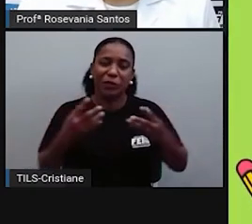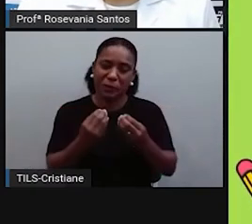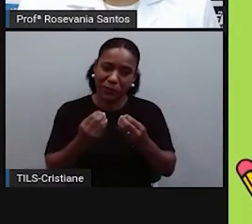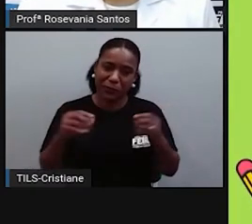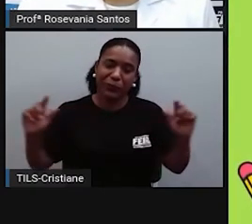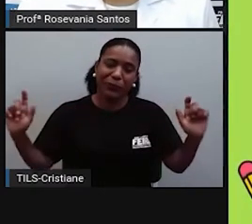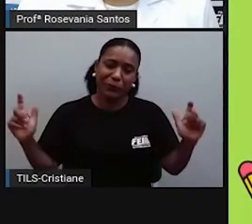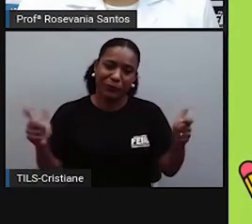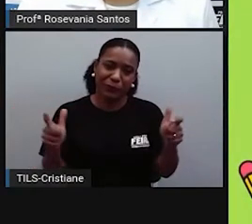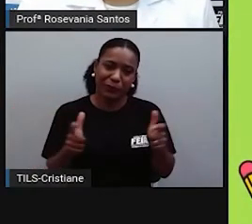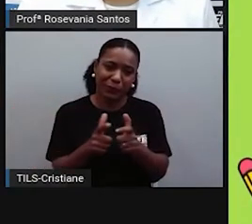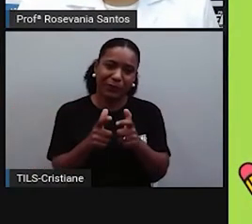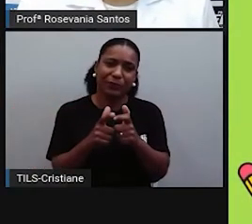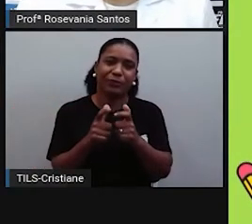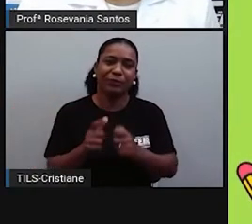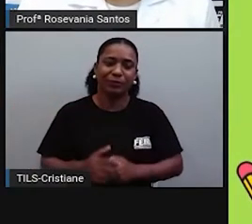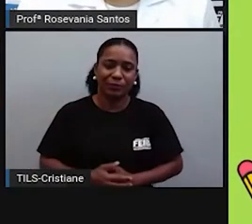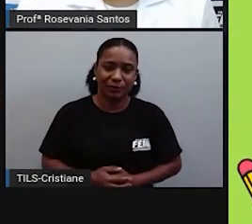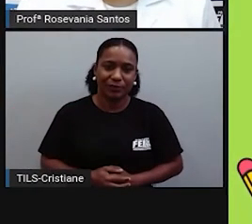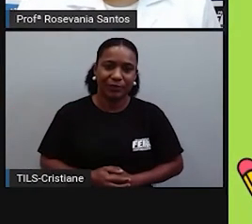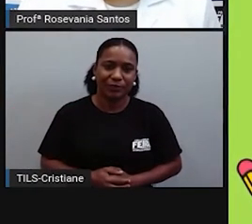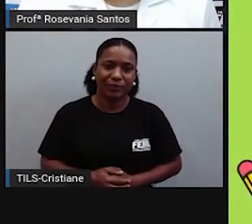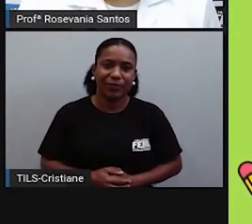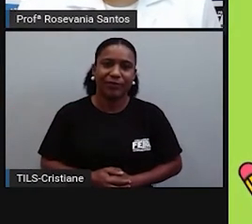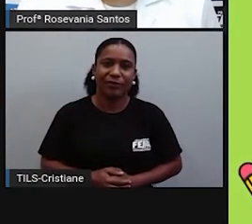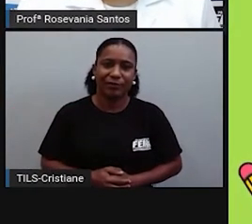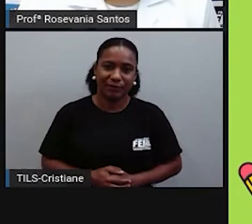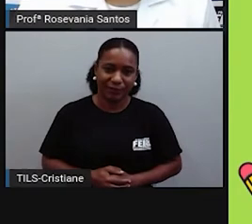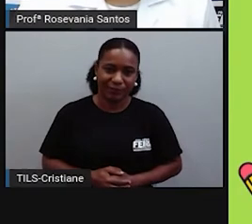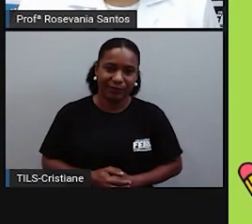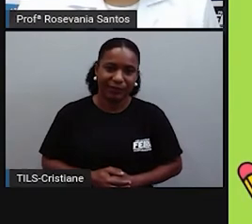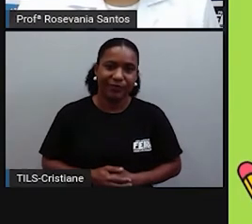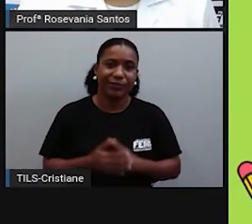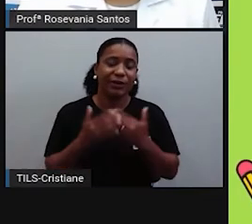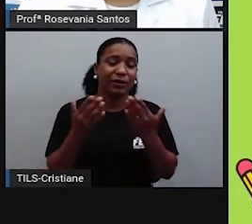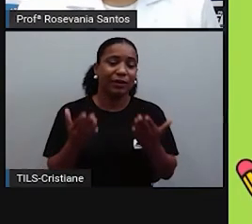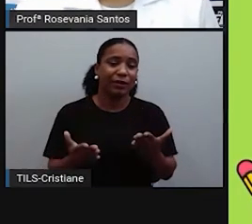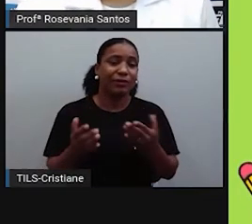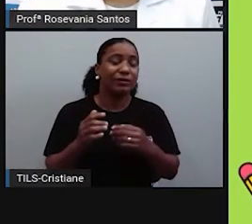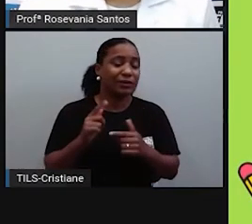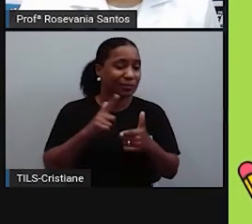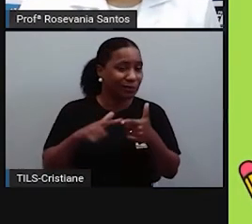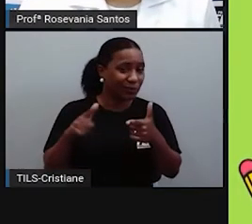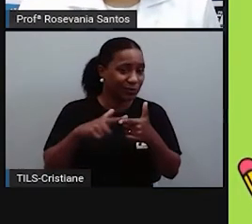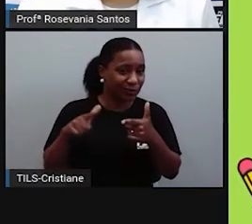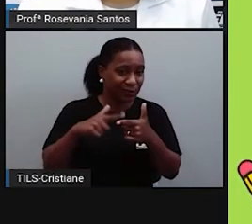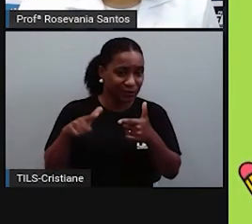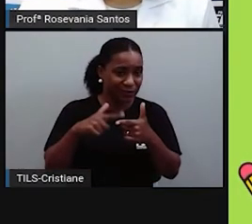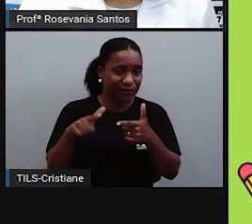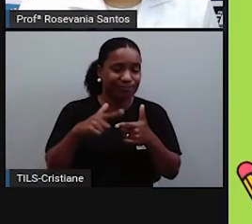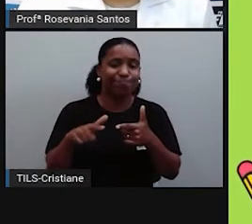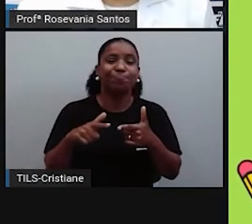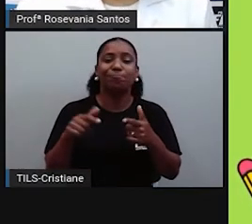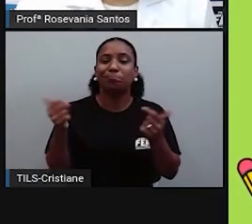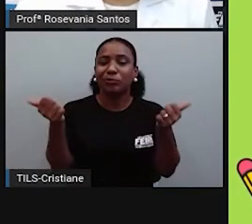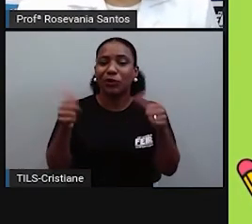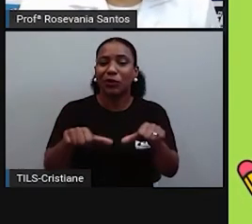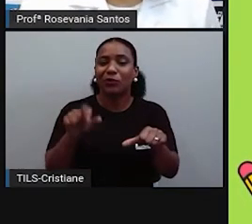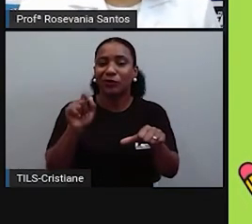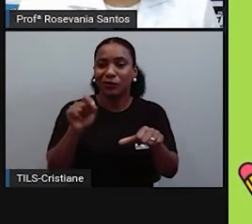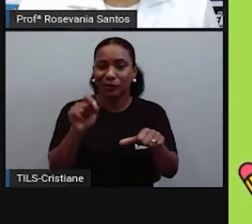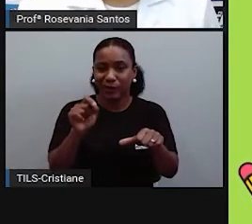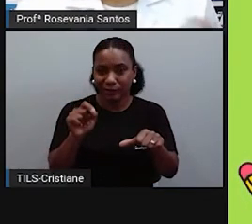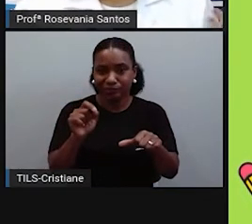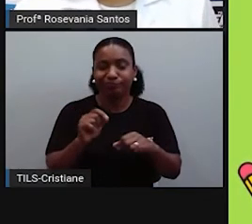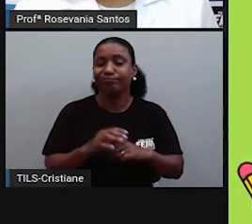E aí, né, vem dizer, os principais motivos para esses conflitos foram o próprio processo de colonização. Que, a partir